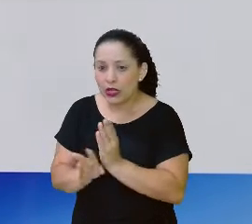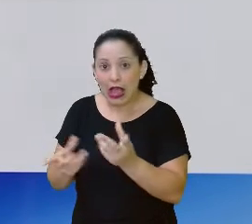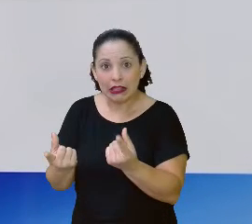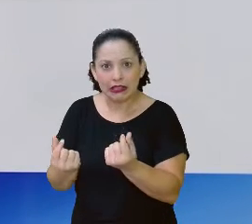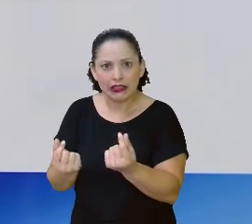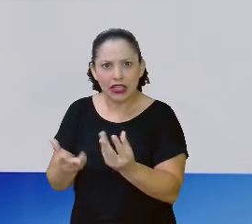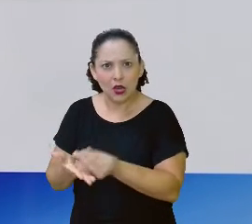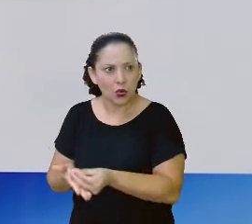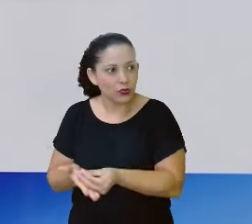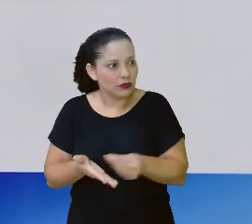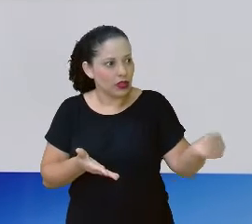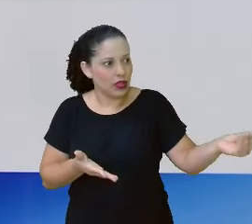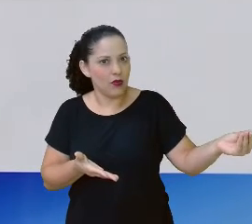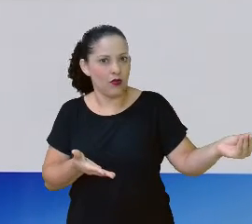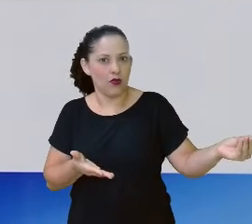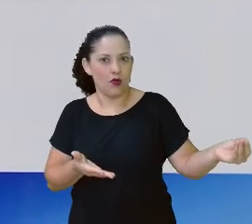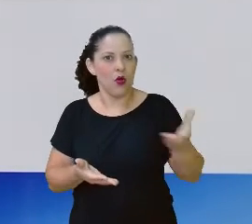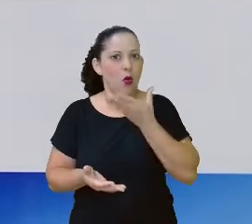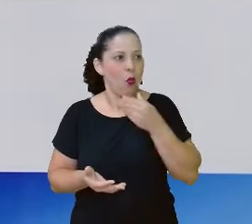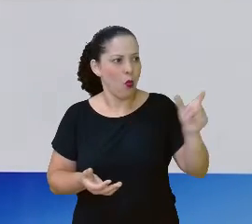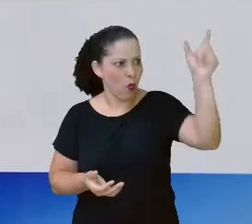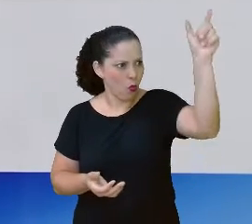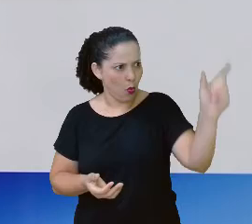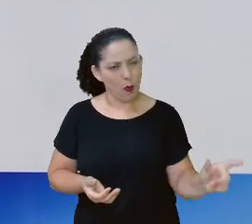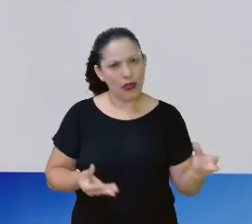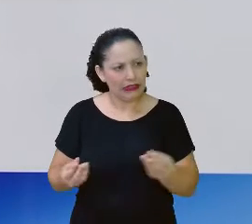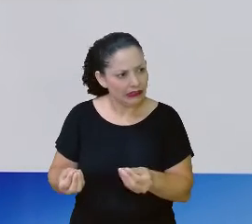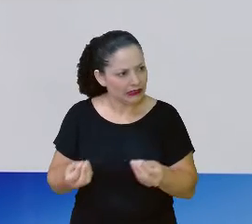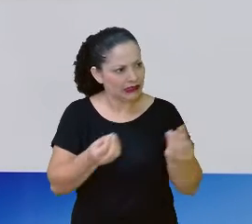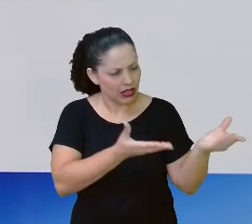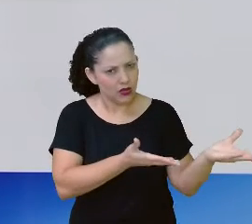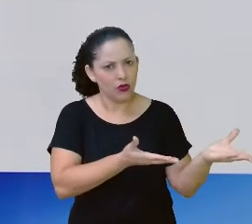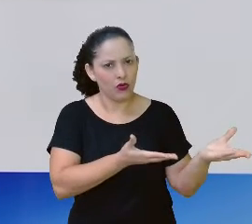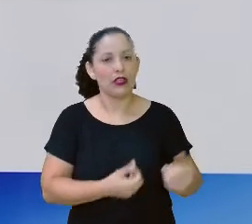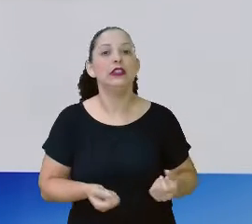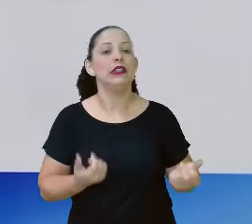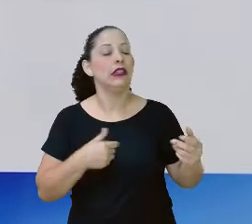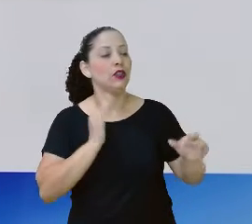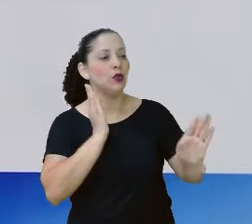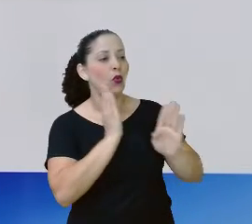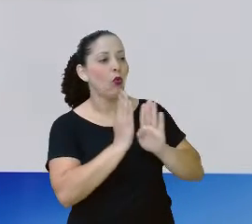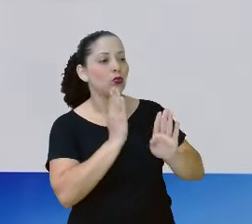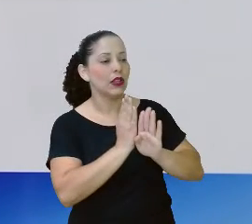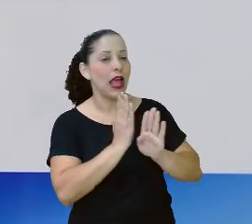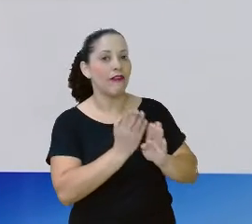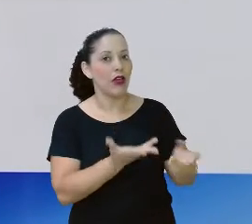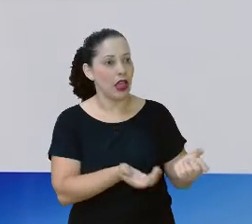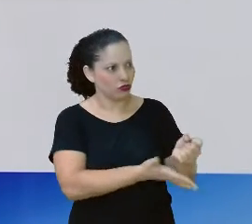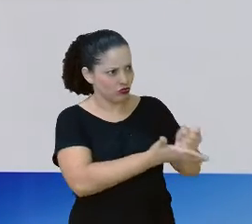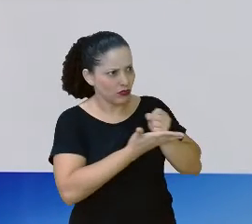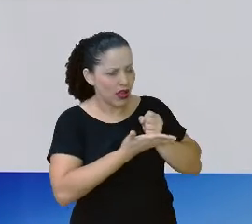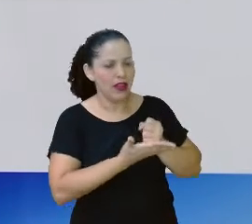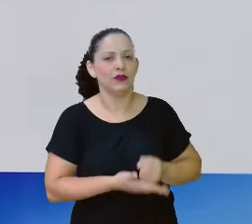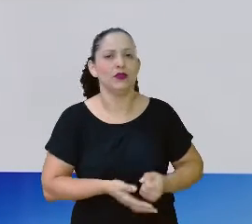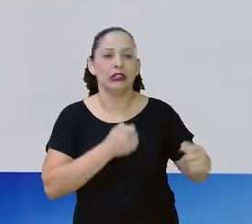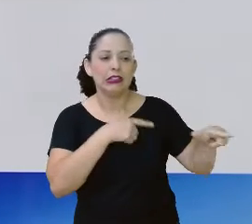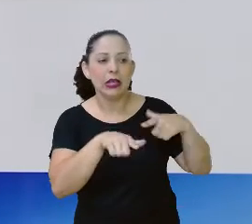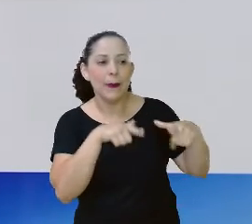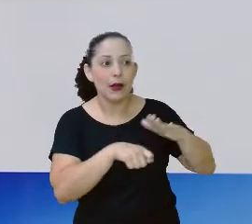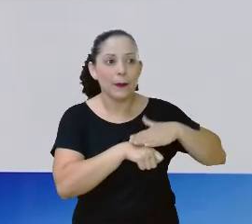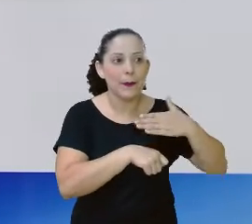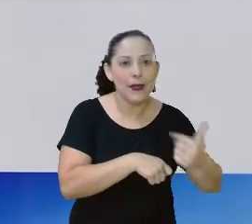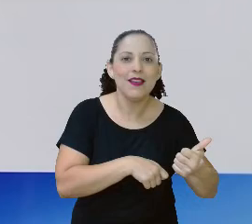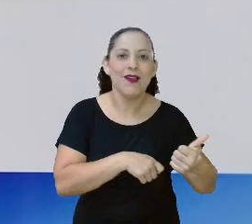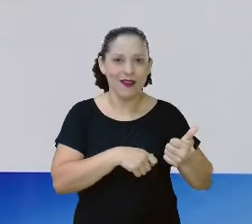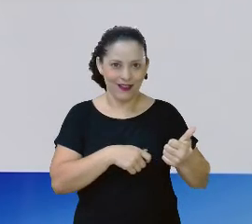dono e com isso ele foi recompensado financeiramente, arrumou um emprego melhor. Então, lembram dessa notícia? Vamos